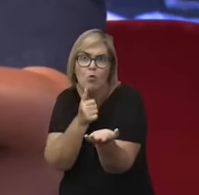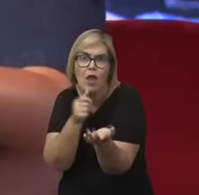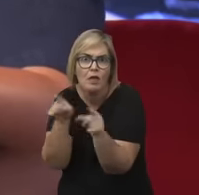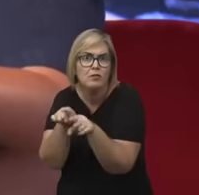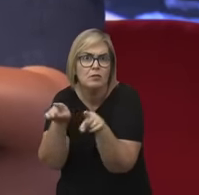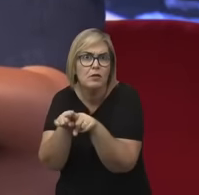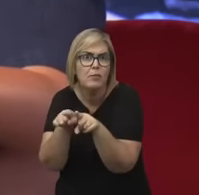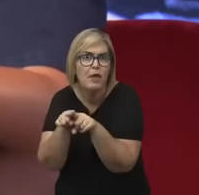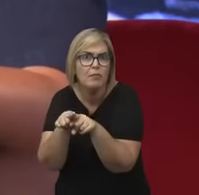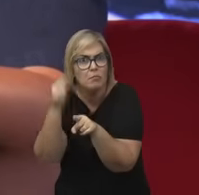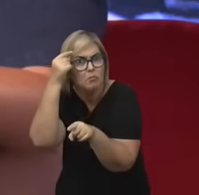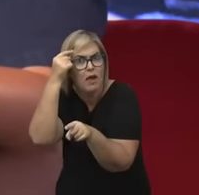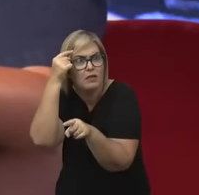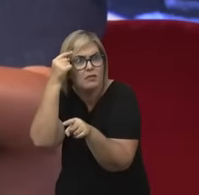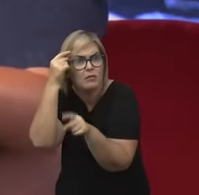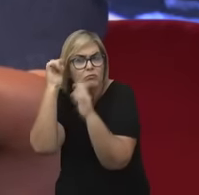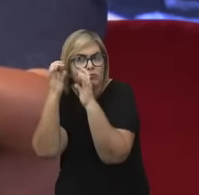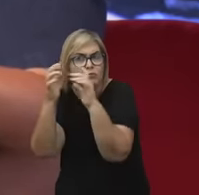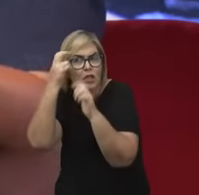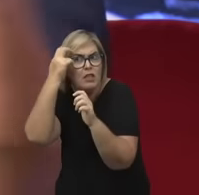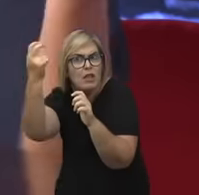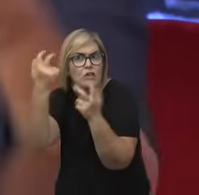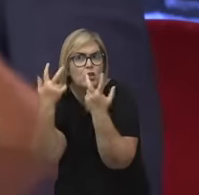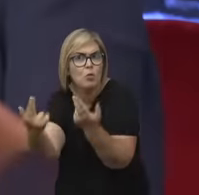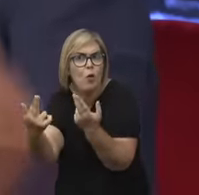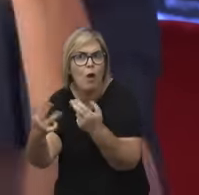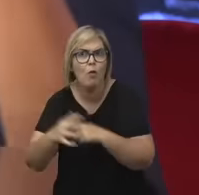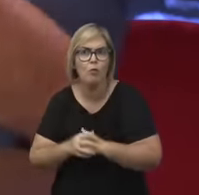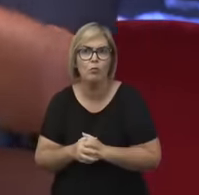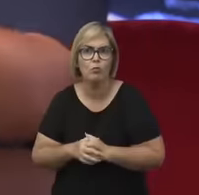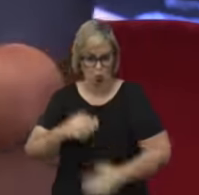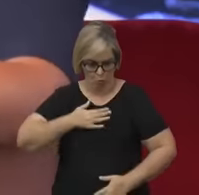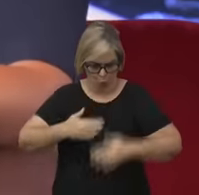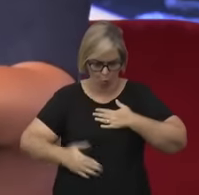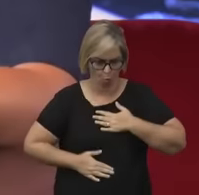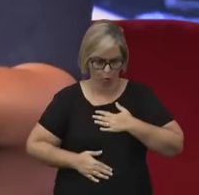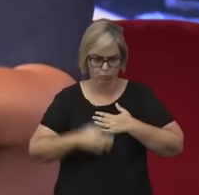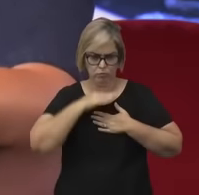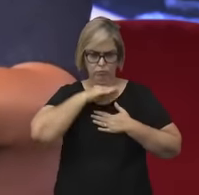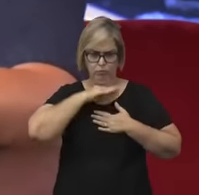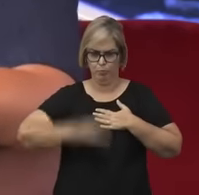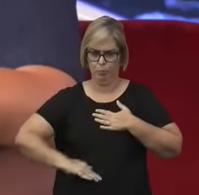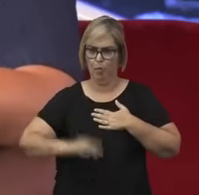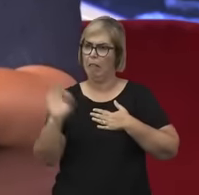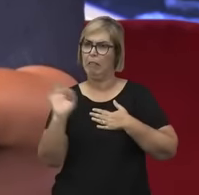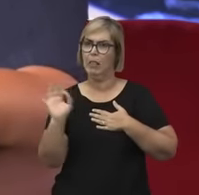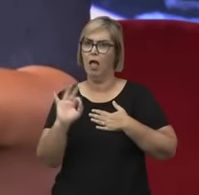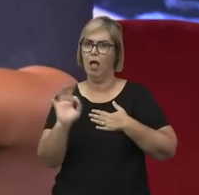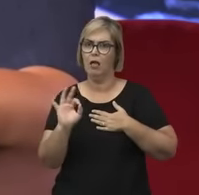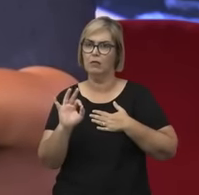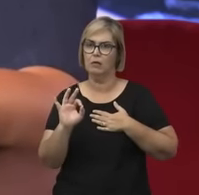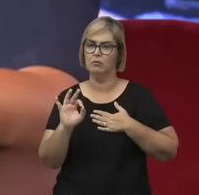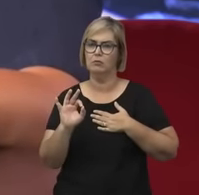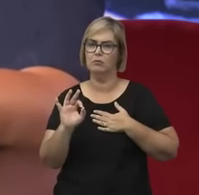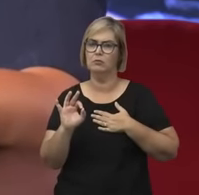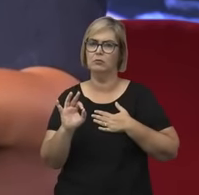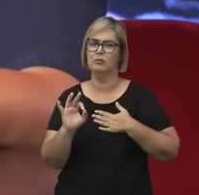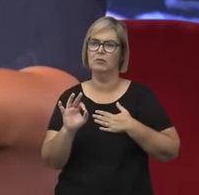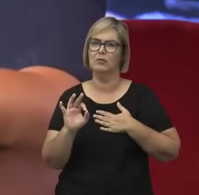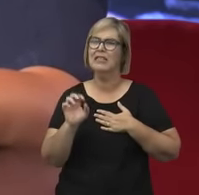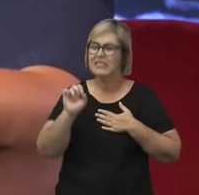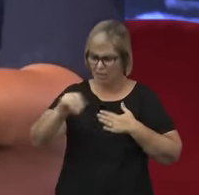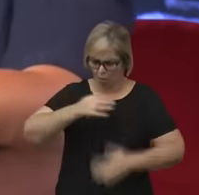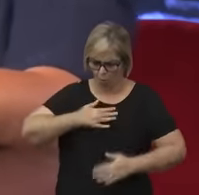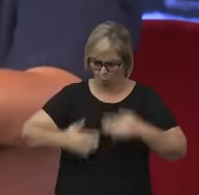pensante. Se o corpo não determina, né? A natureza do pensamento, então,